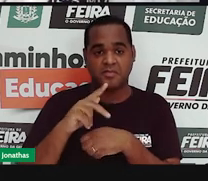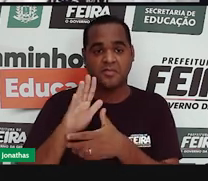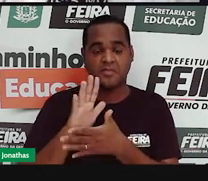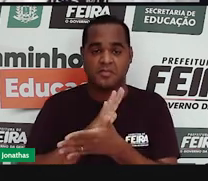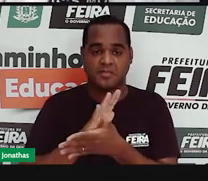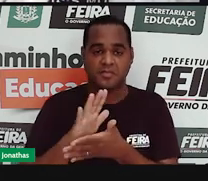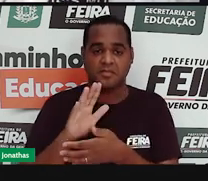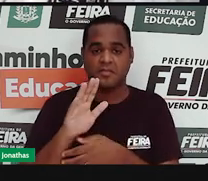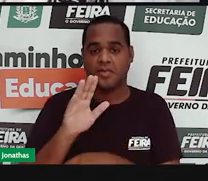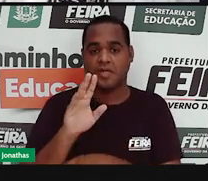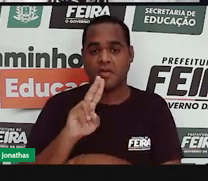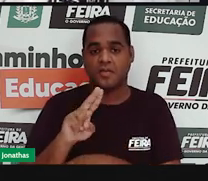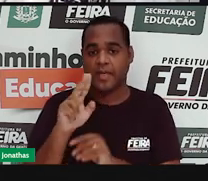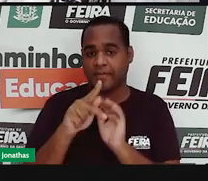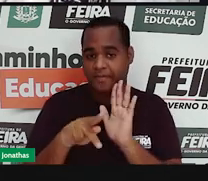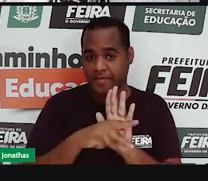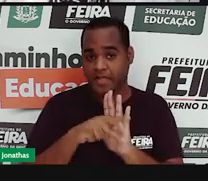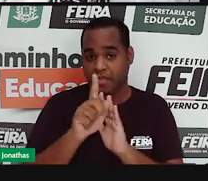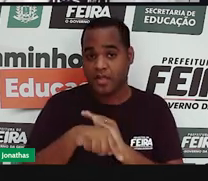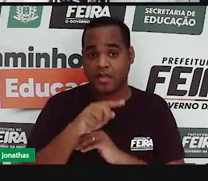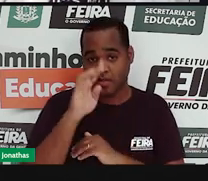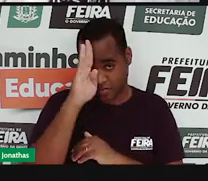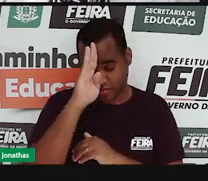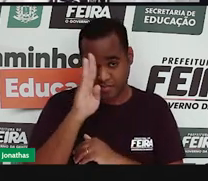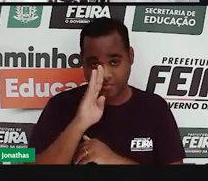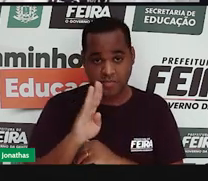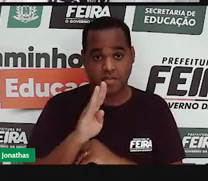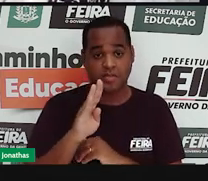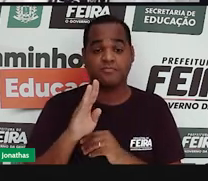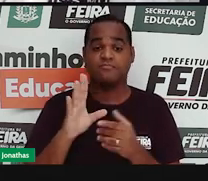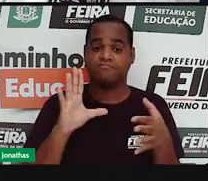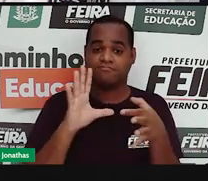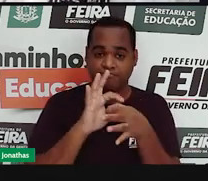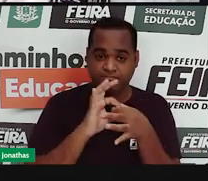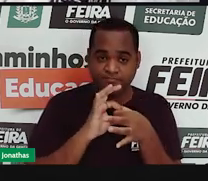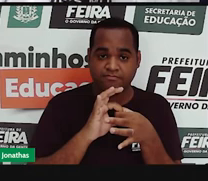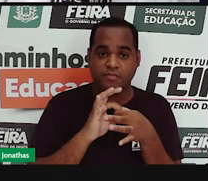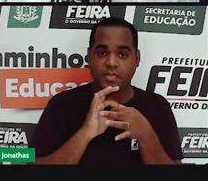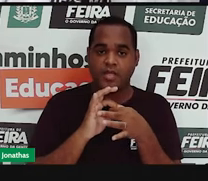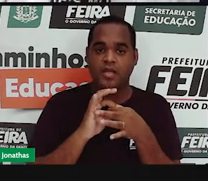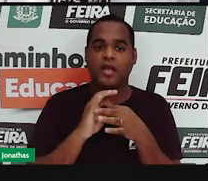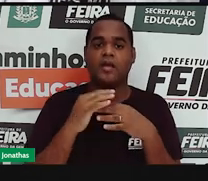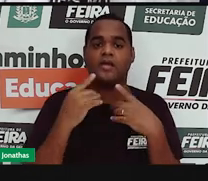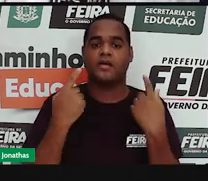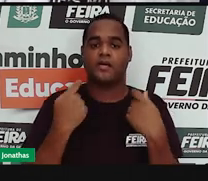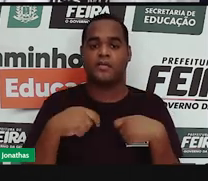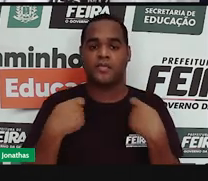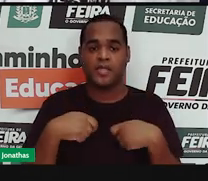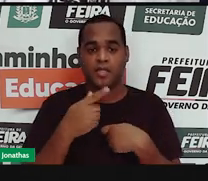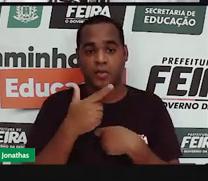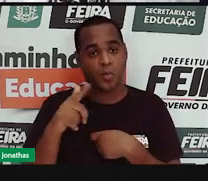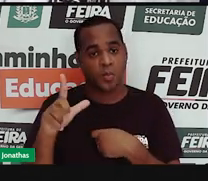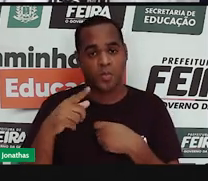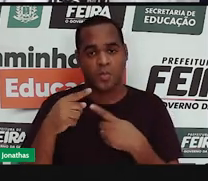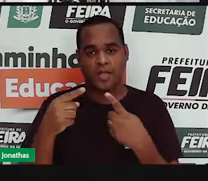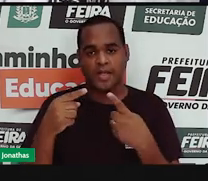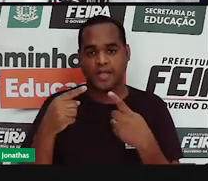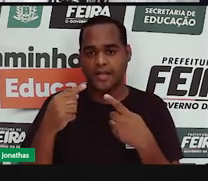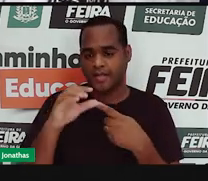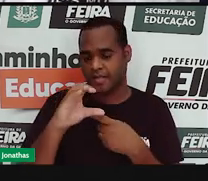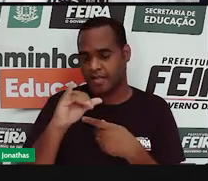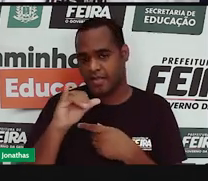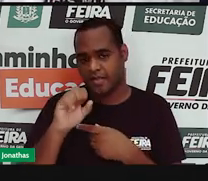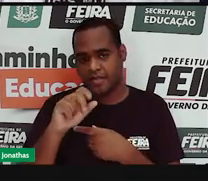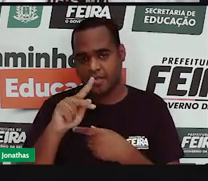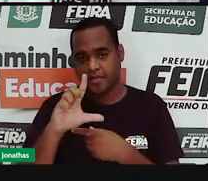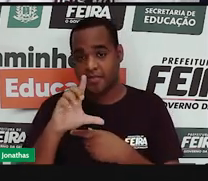ele pertencia ao território do Brasil, mas pede independência. Ele consegue independência nessa Guerra da Cisplatina. E o Dom Pedro,